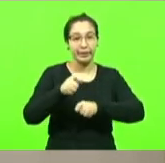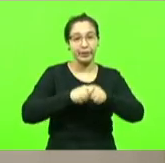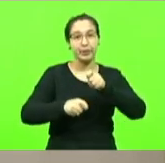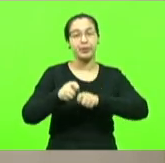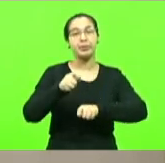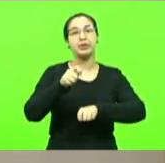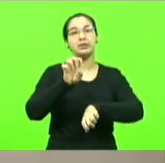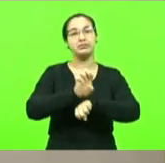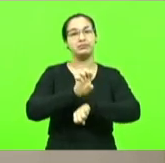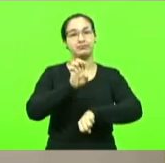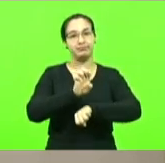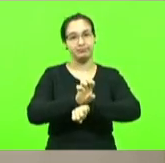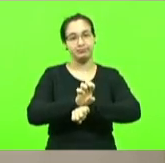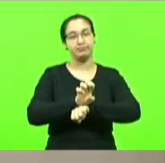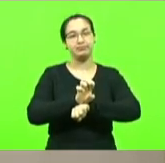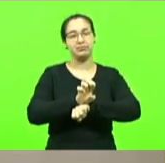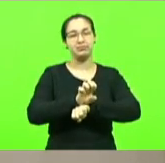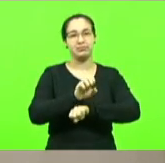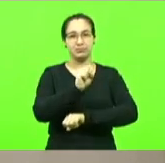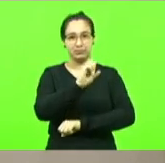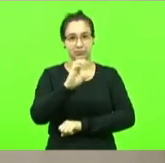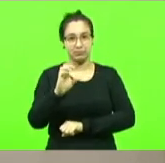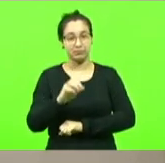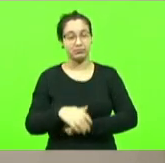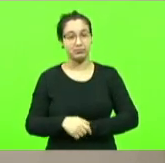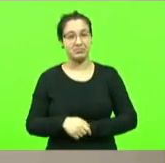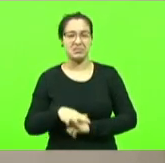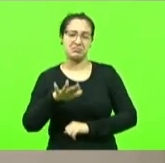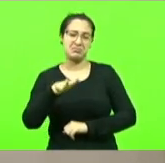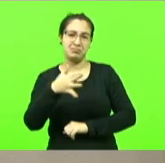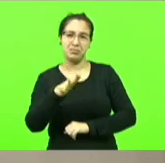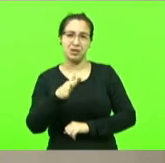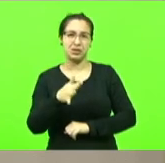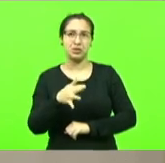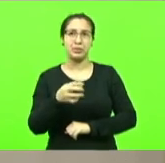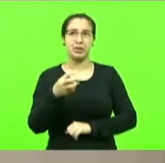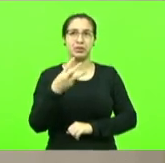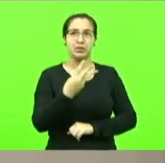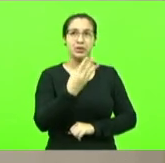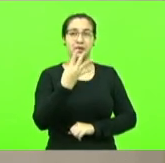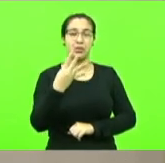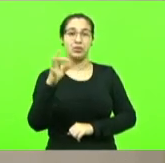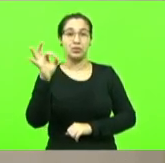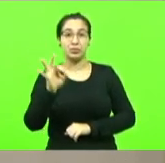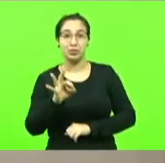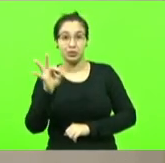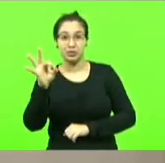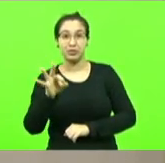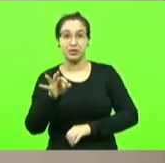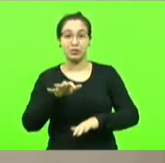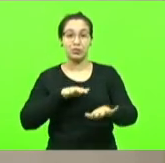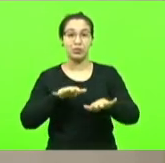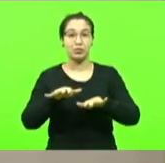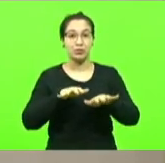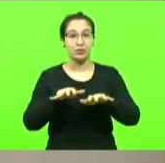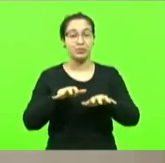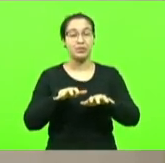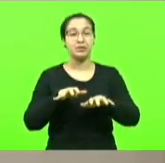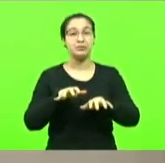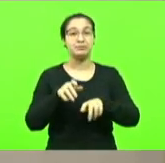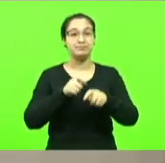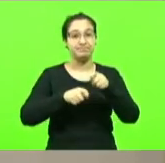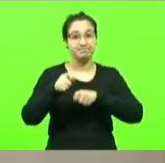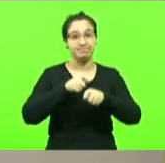catarinense nós estamos aí falando de aproximadamente 34% do movimento econômico catarinense que vem do